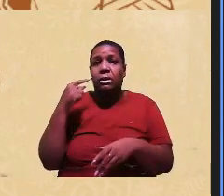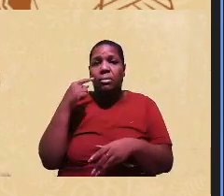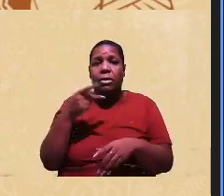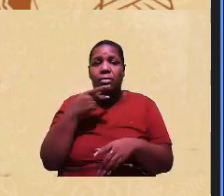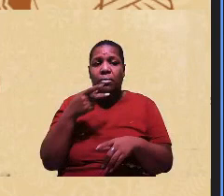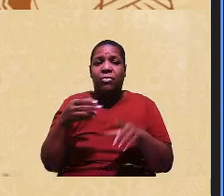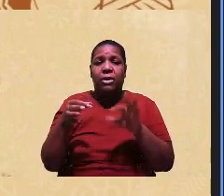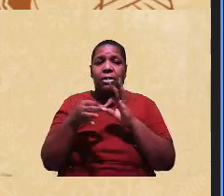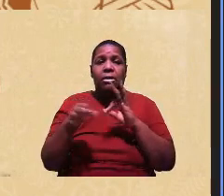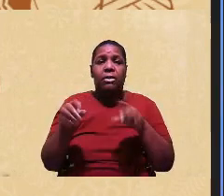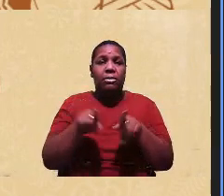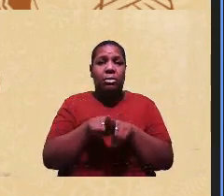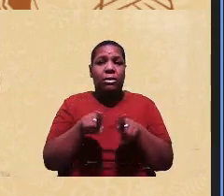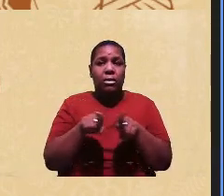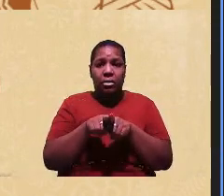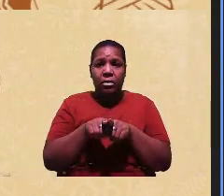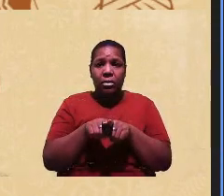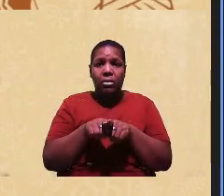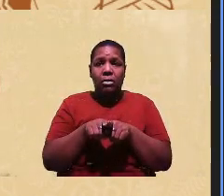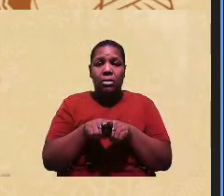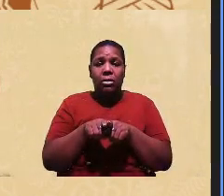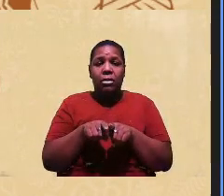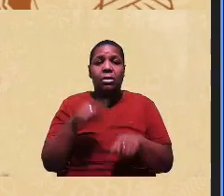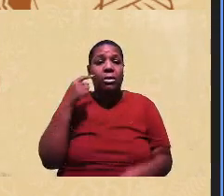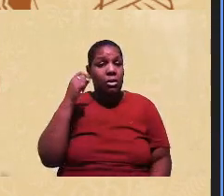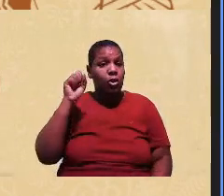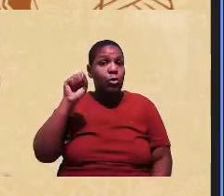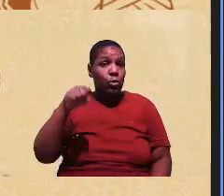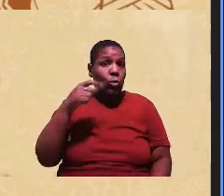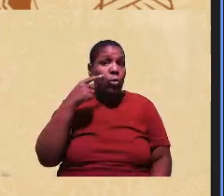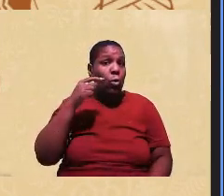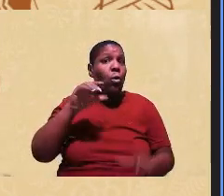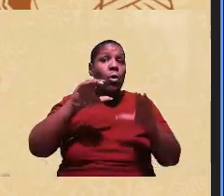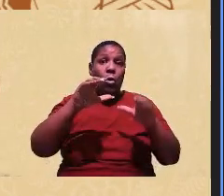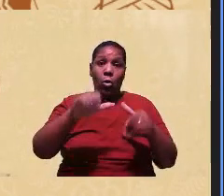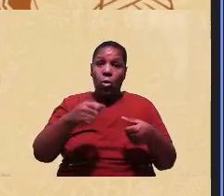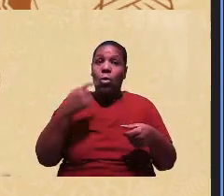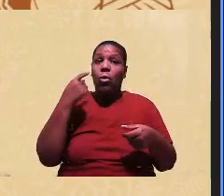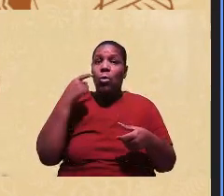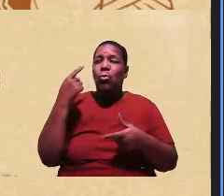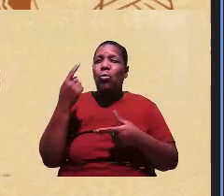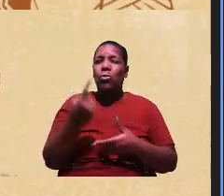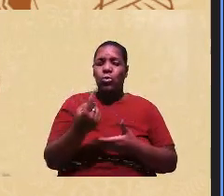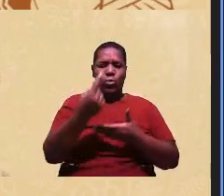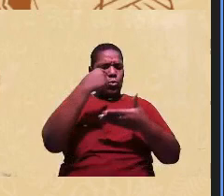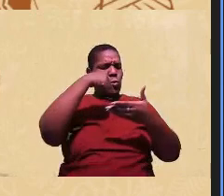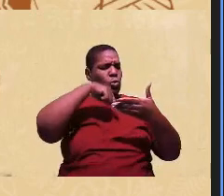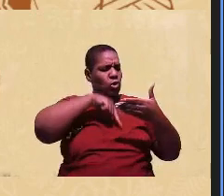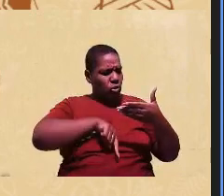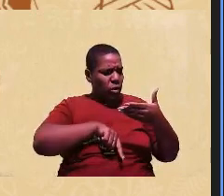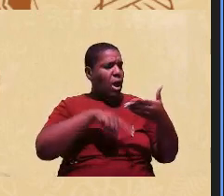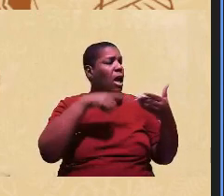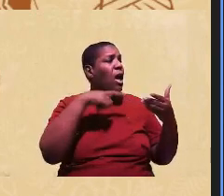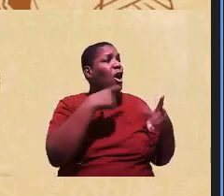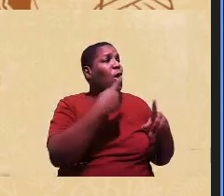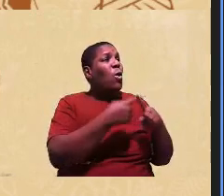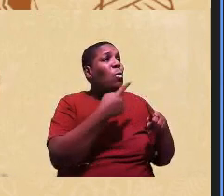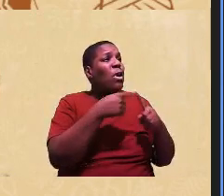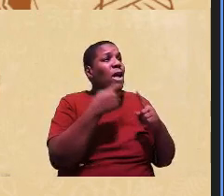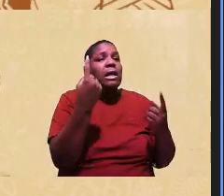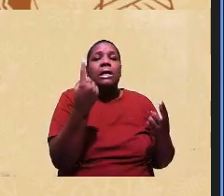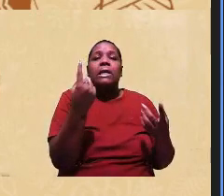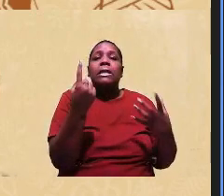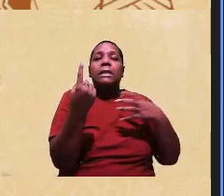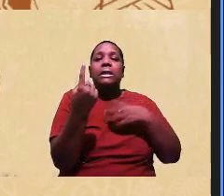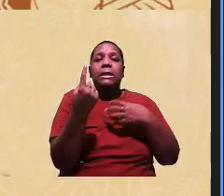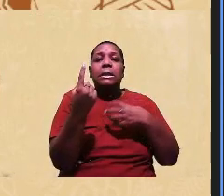e sim dependendo da formação por isso que eu tô falando da subjetividade porque se eu tenho um tipo de formação